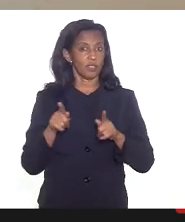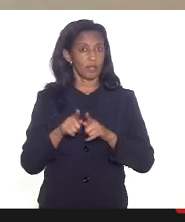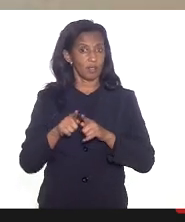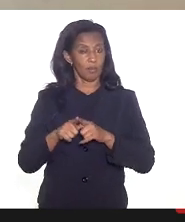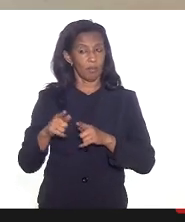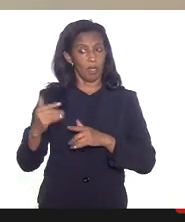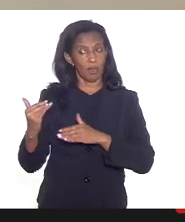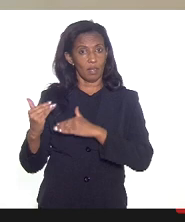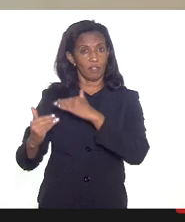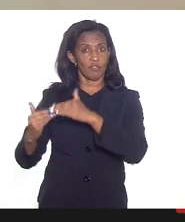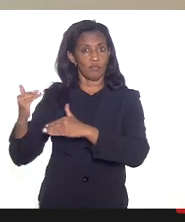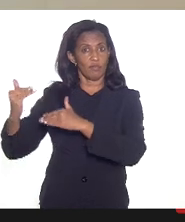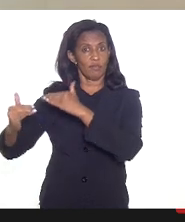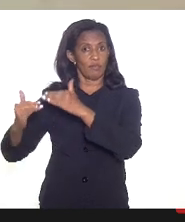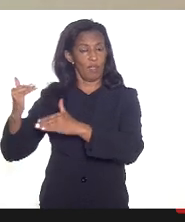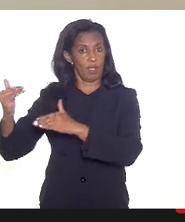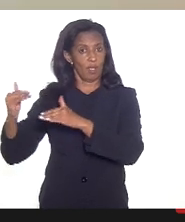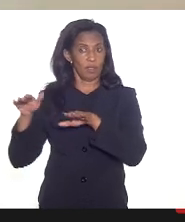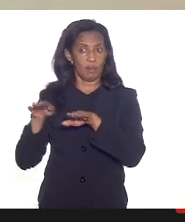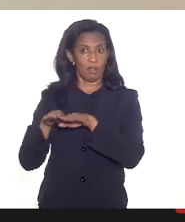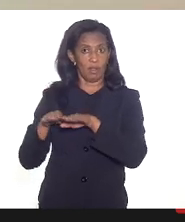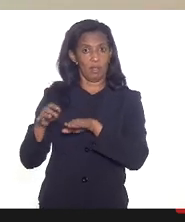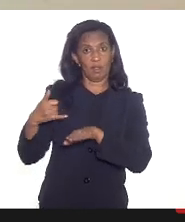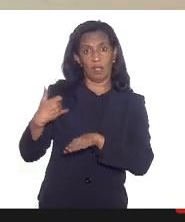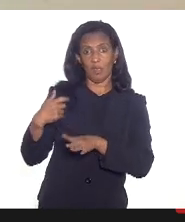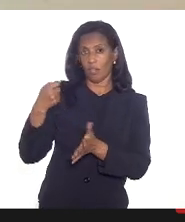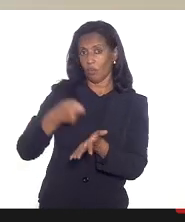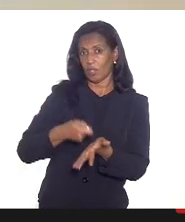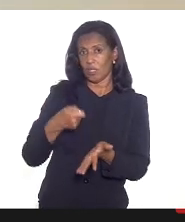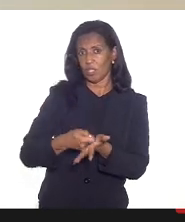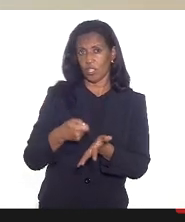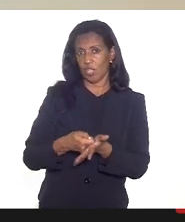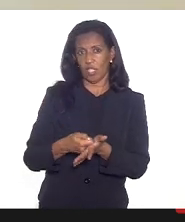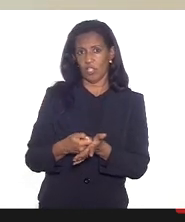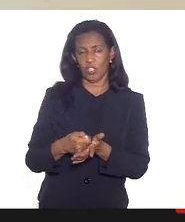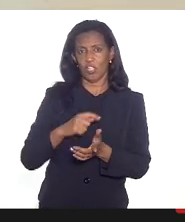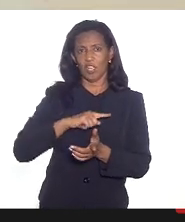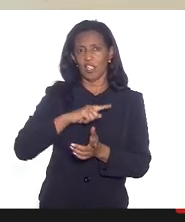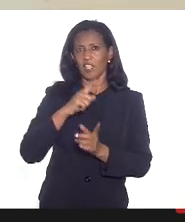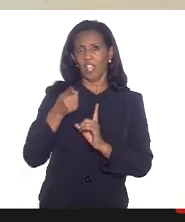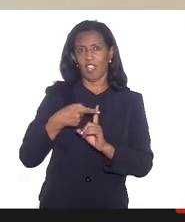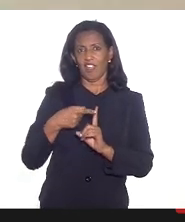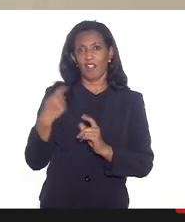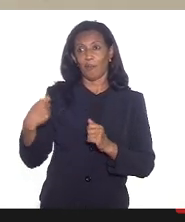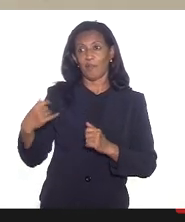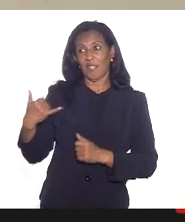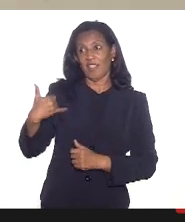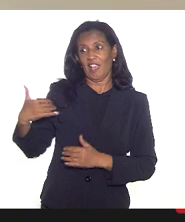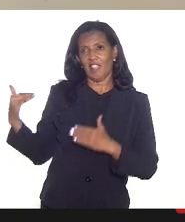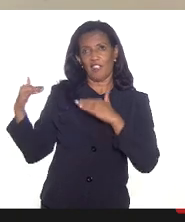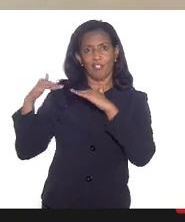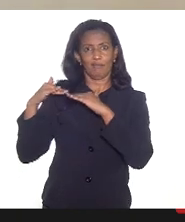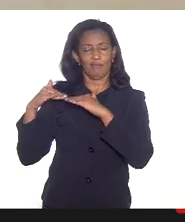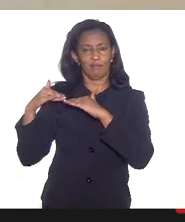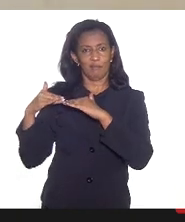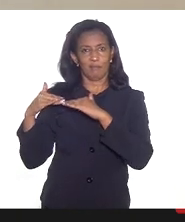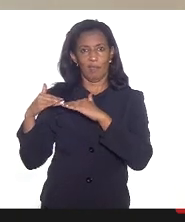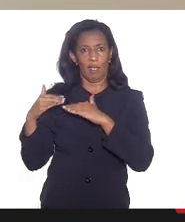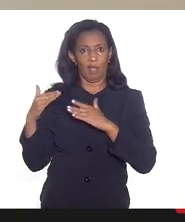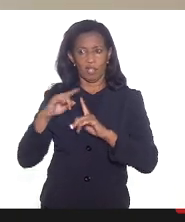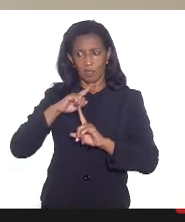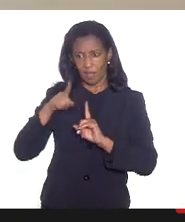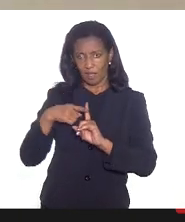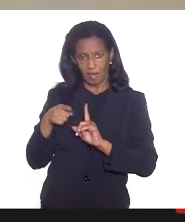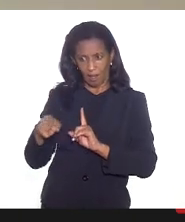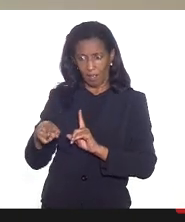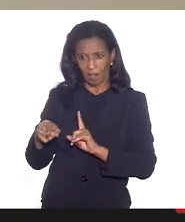etárias das pessoas por faixa etária até porque não há exigência de que a gestante tenha que ter a faixa etária X a gestante chegou lá se ela